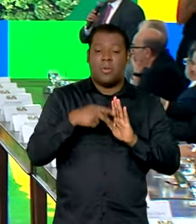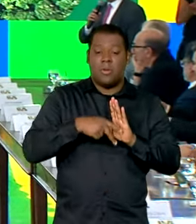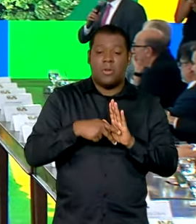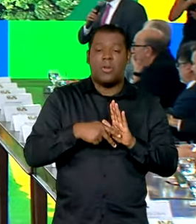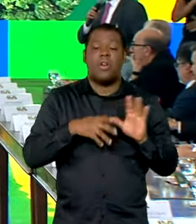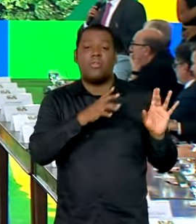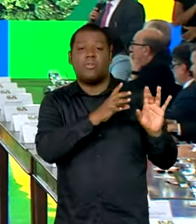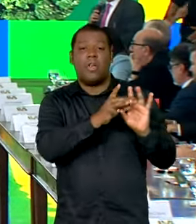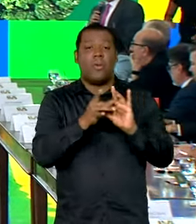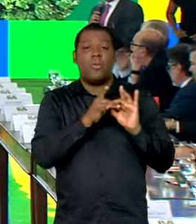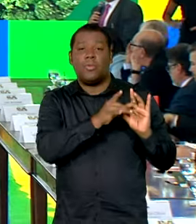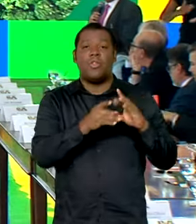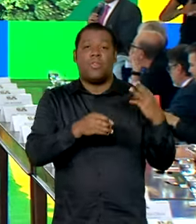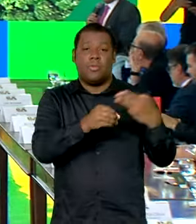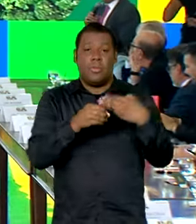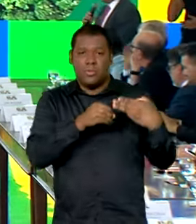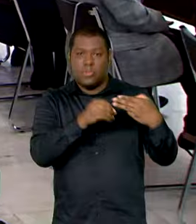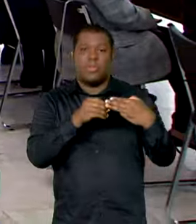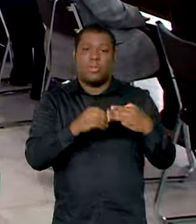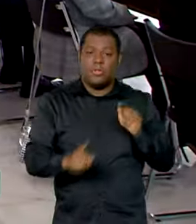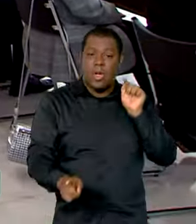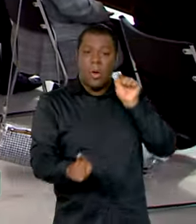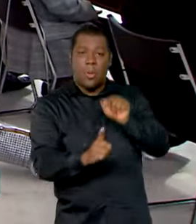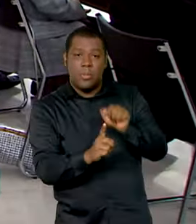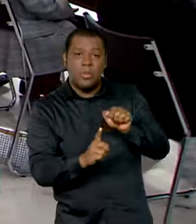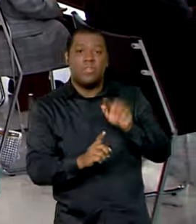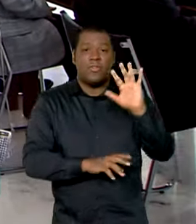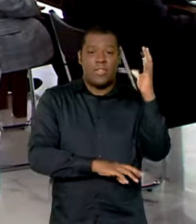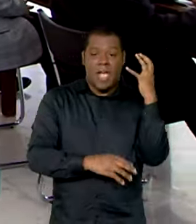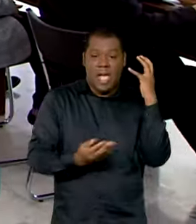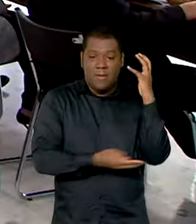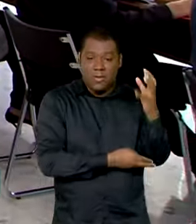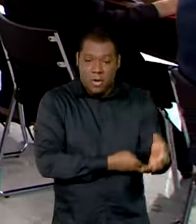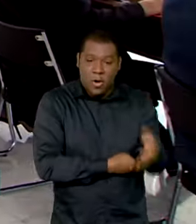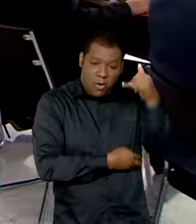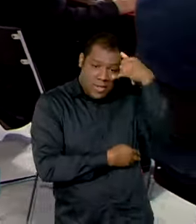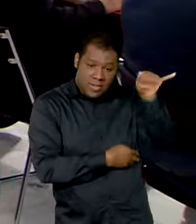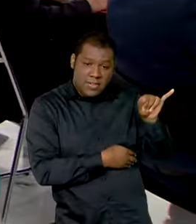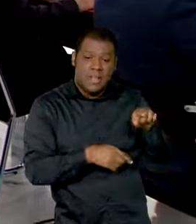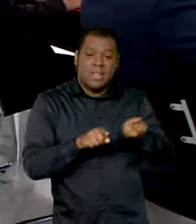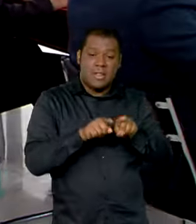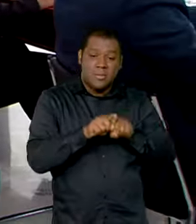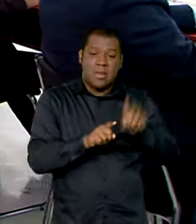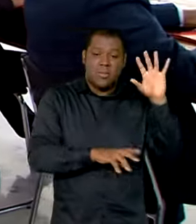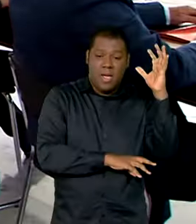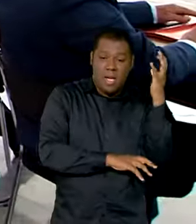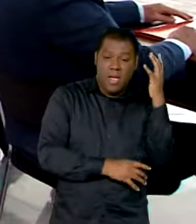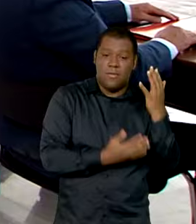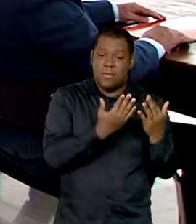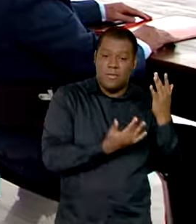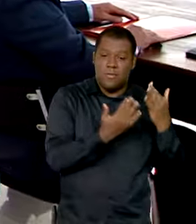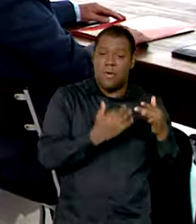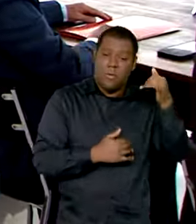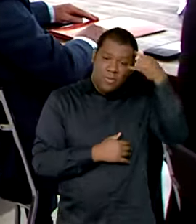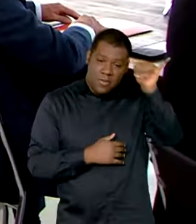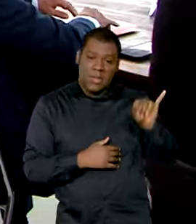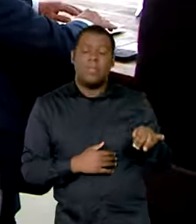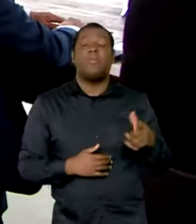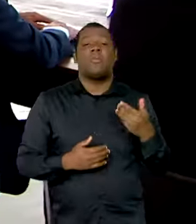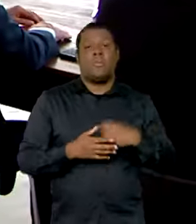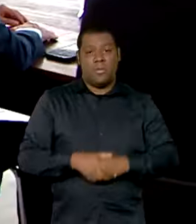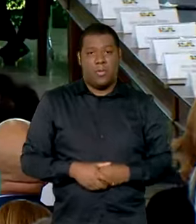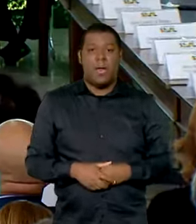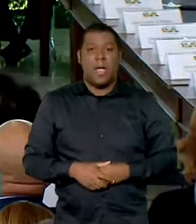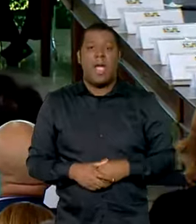Municípios pela Redução do Desmatamento e Incêndios Florestais na Amazônia prevê 730 milhões de reais em